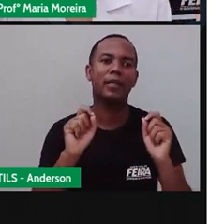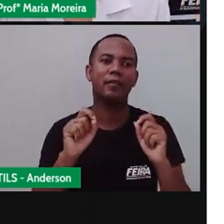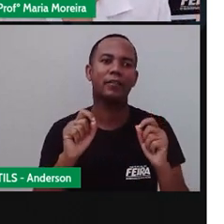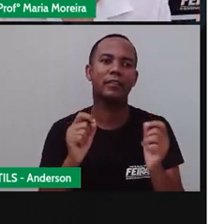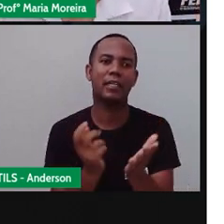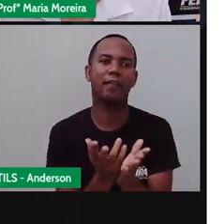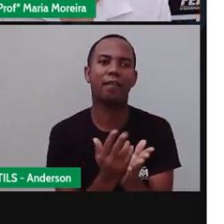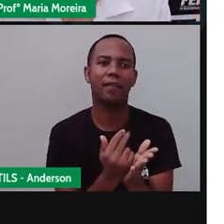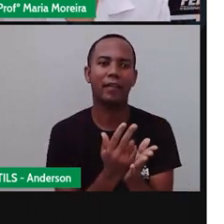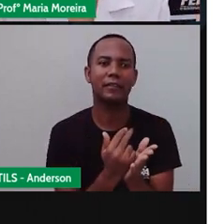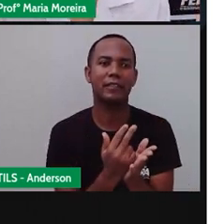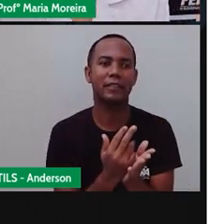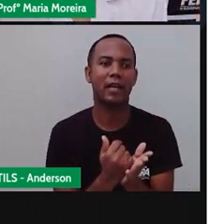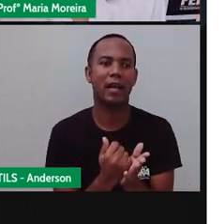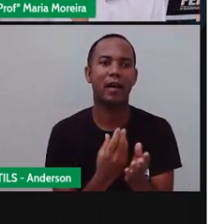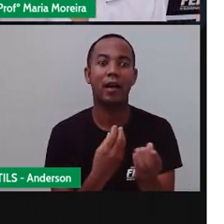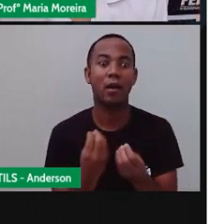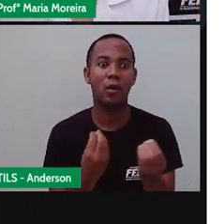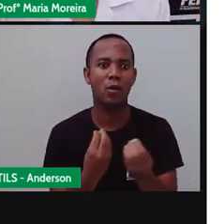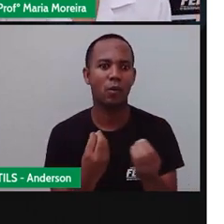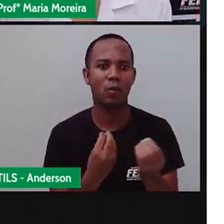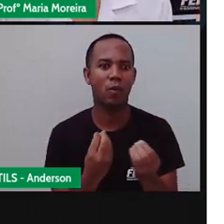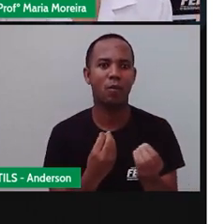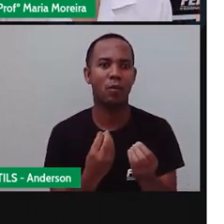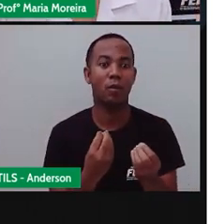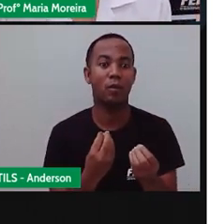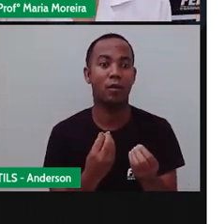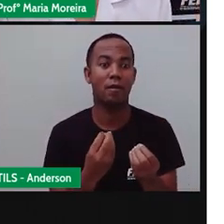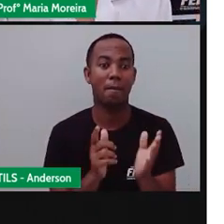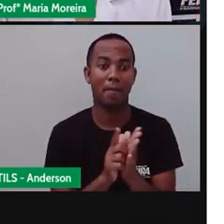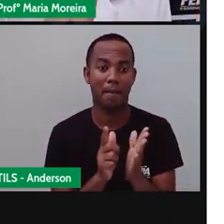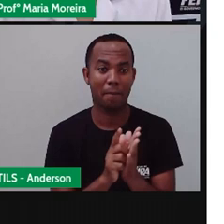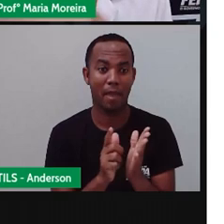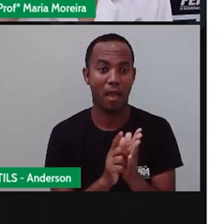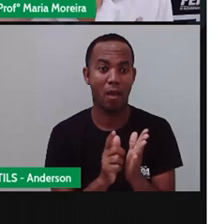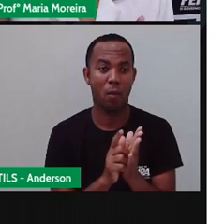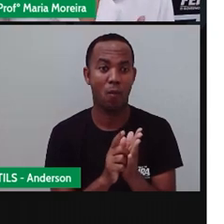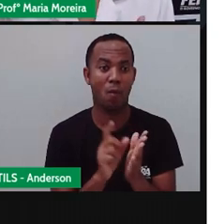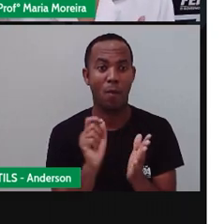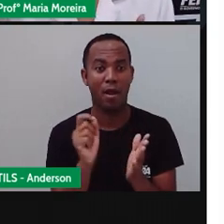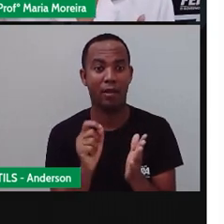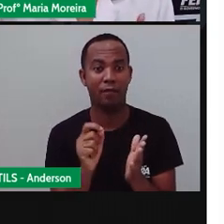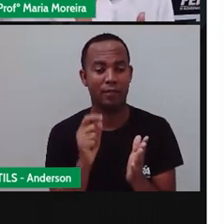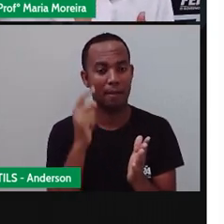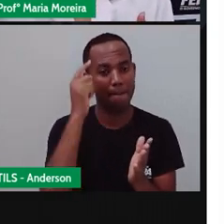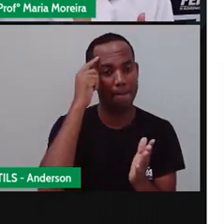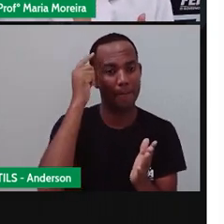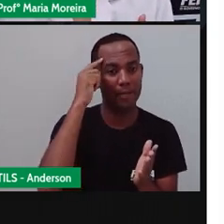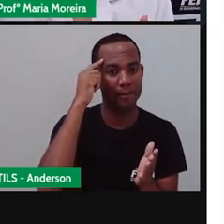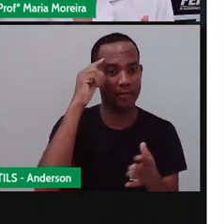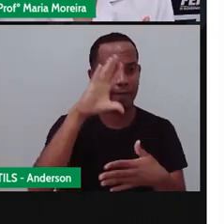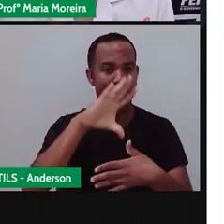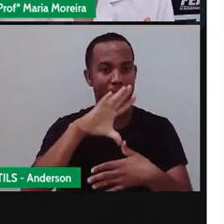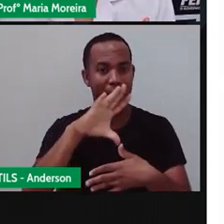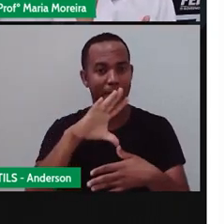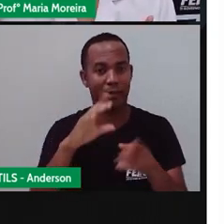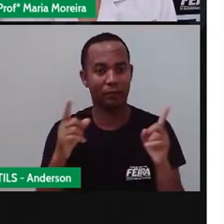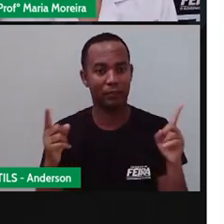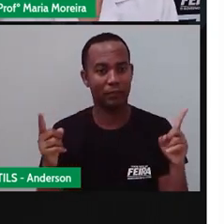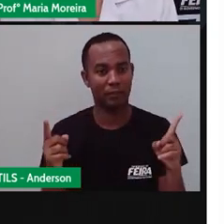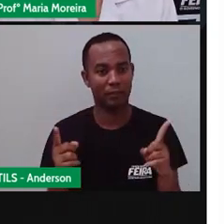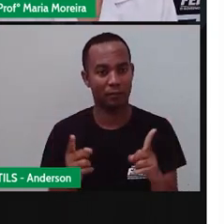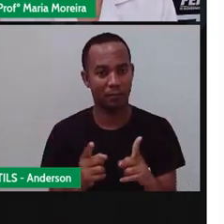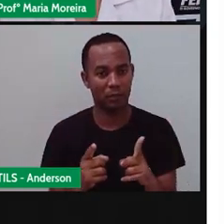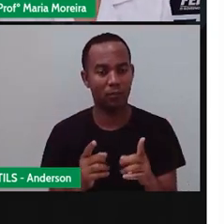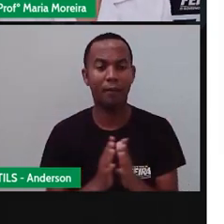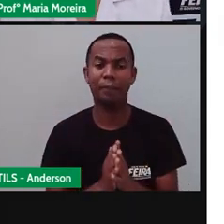um desenho aqui agora da sua casa. Do lugar onde você mora. E aí eu vou começar a rabiscar essa minha casa. Só